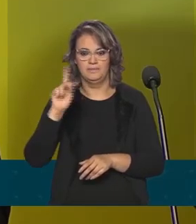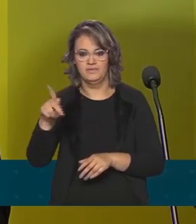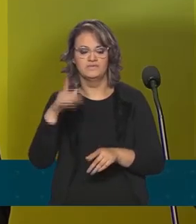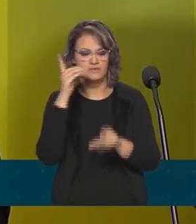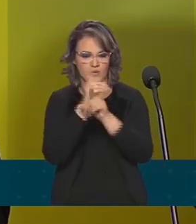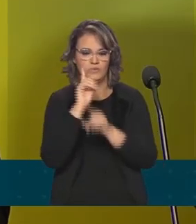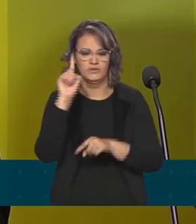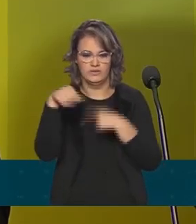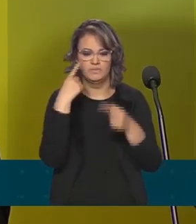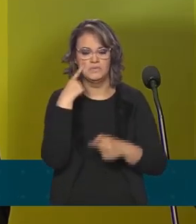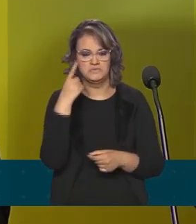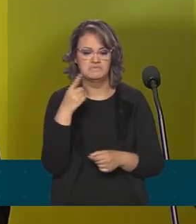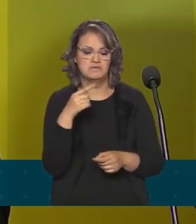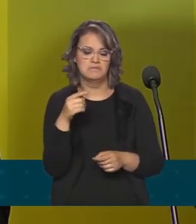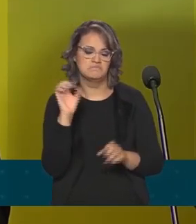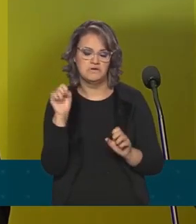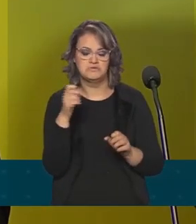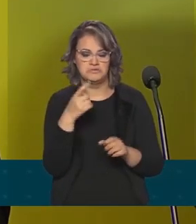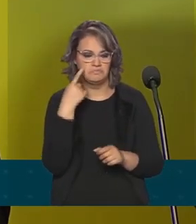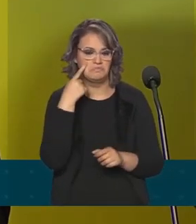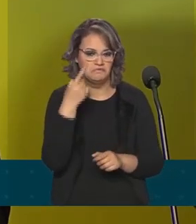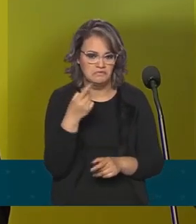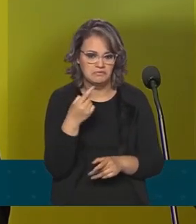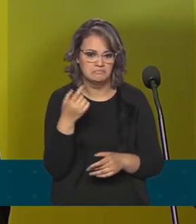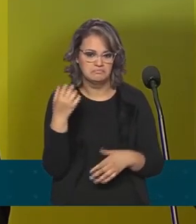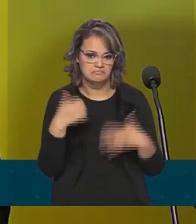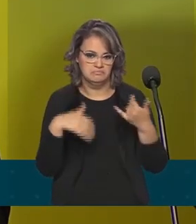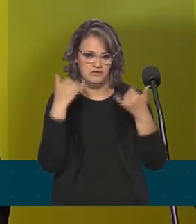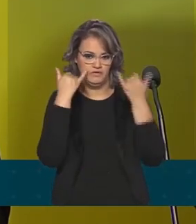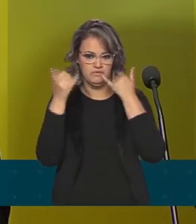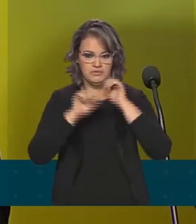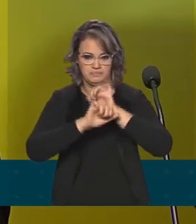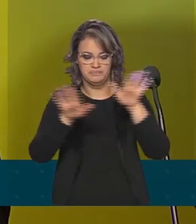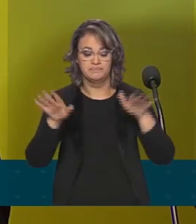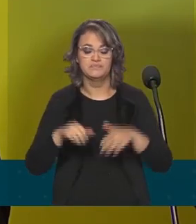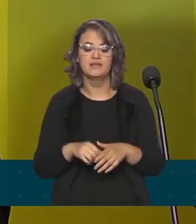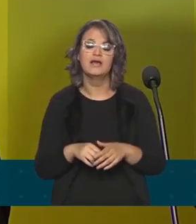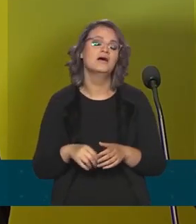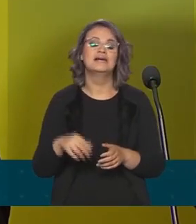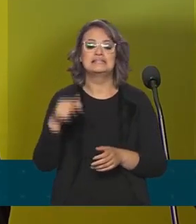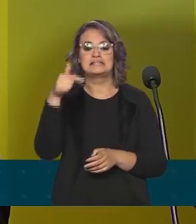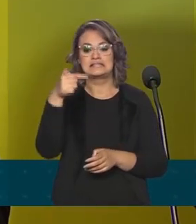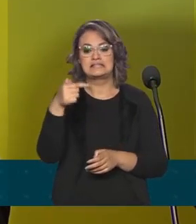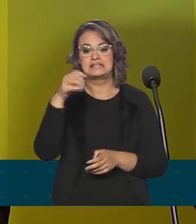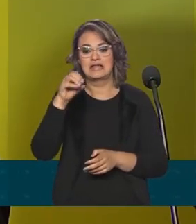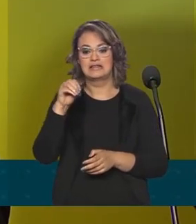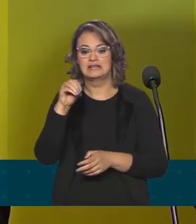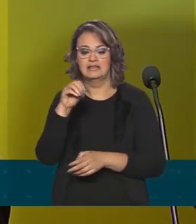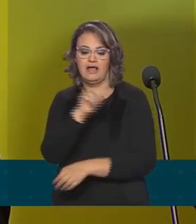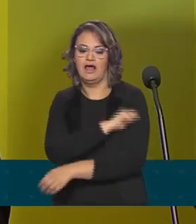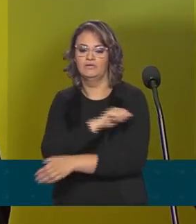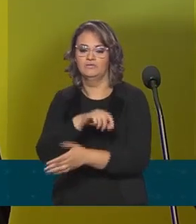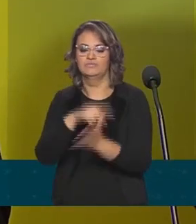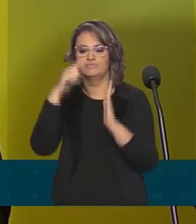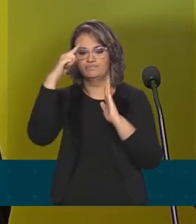poderem trabalhar nas suas matérias. Tivemos 70 participantes eliminados na data de hoje.